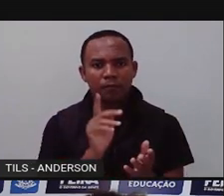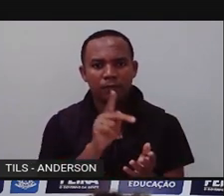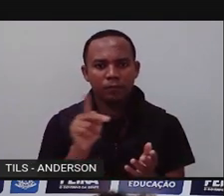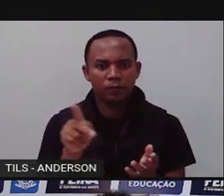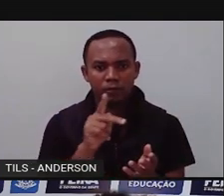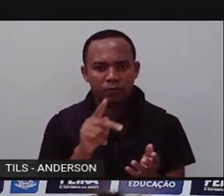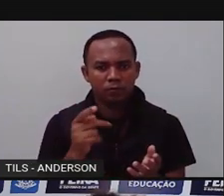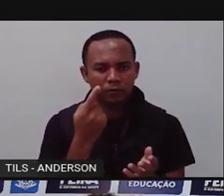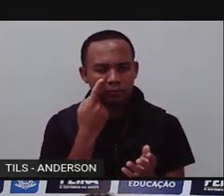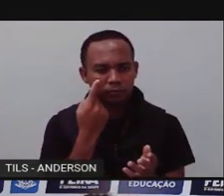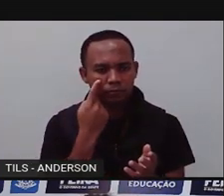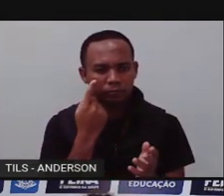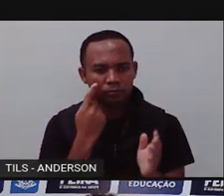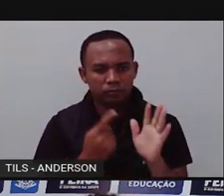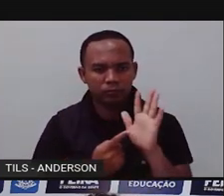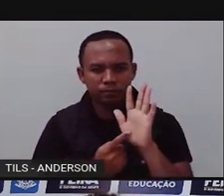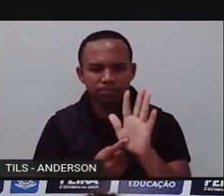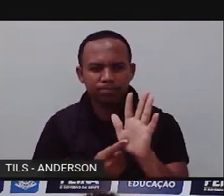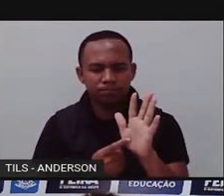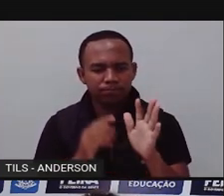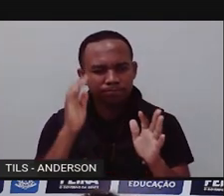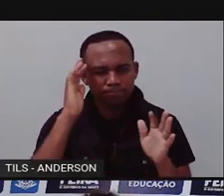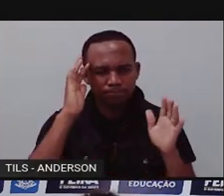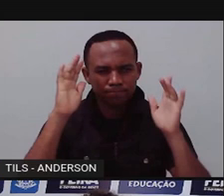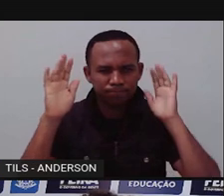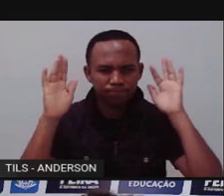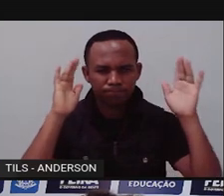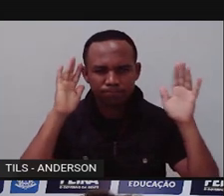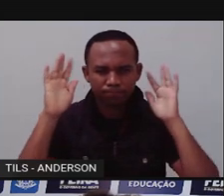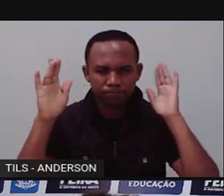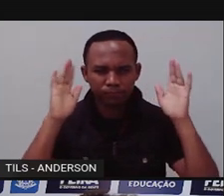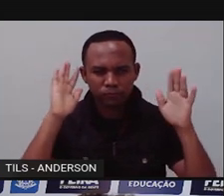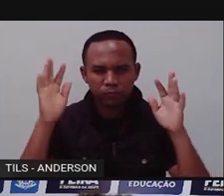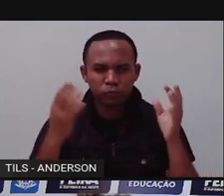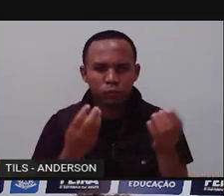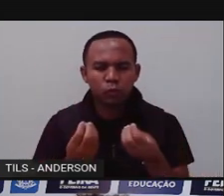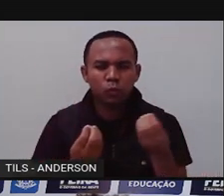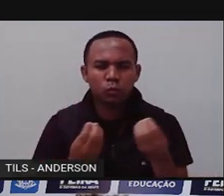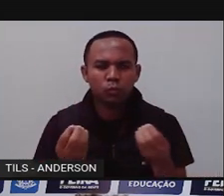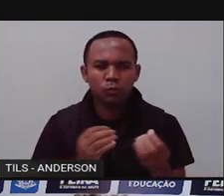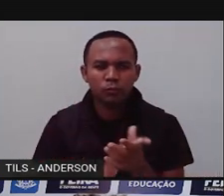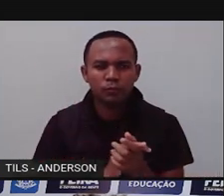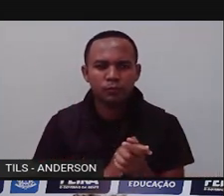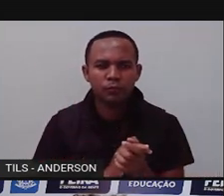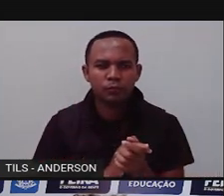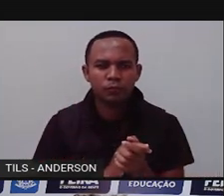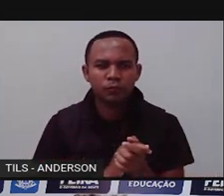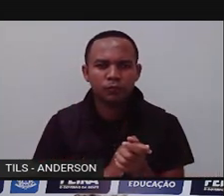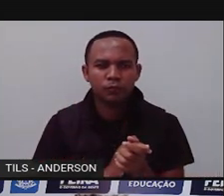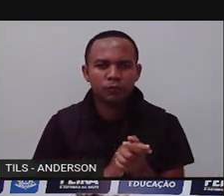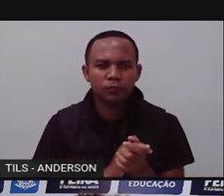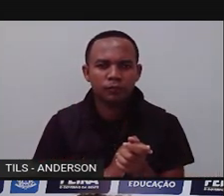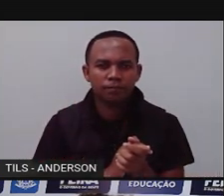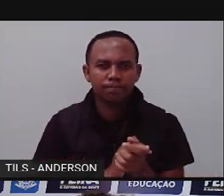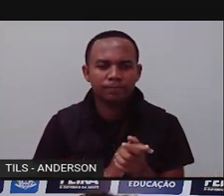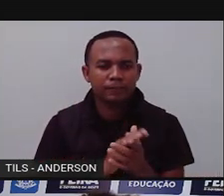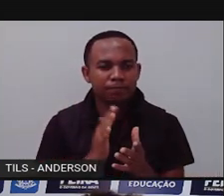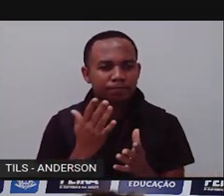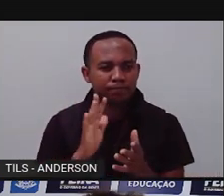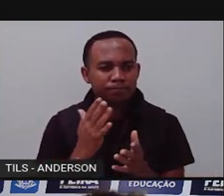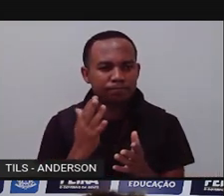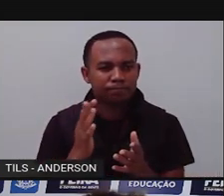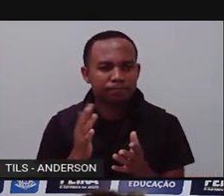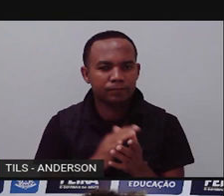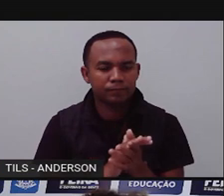aqui pra vocês, tá? Vamos ficar aqui com uma reflexão. Começar, né? Bom, é mais ou menos